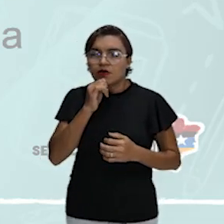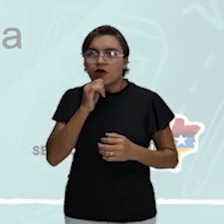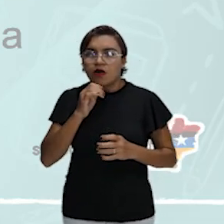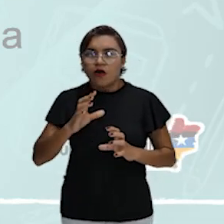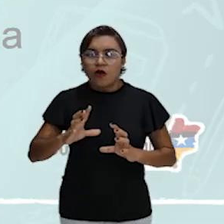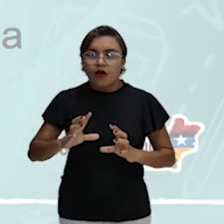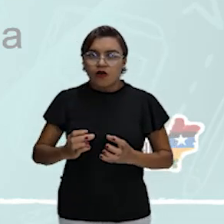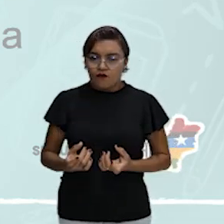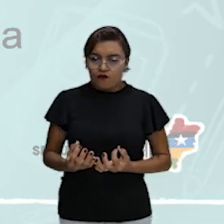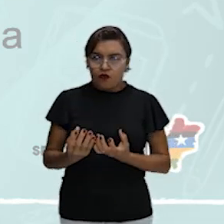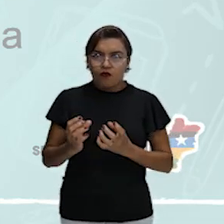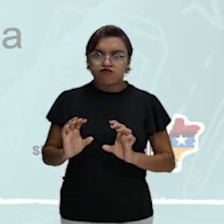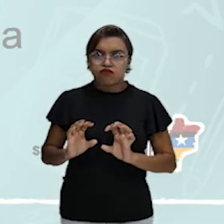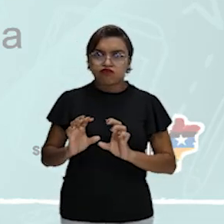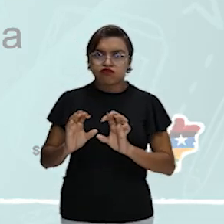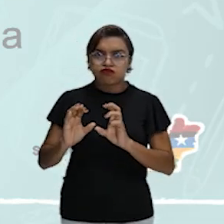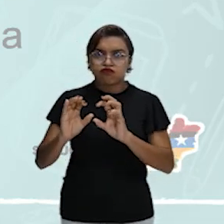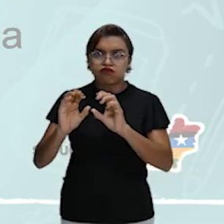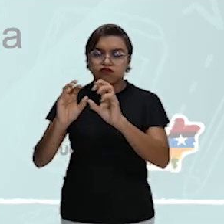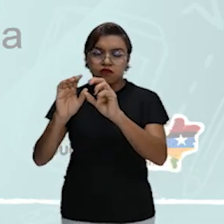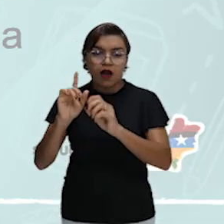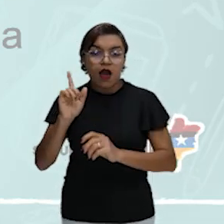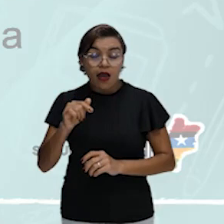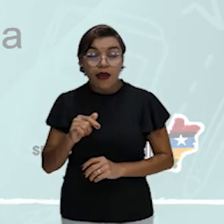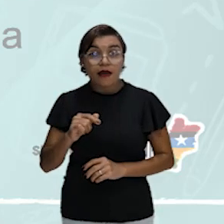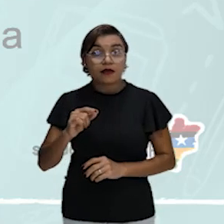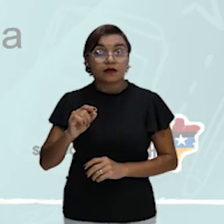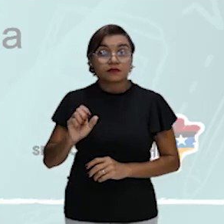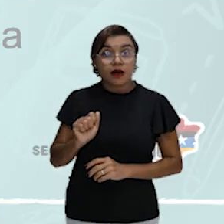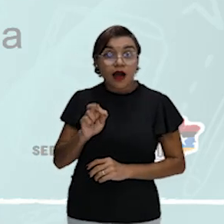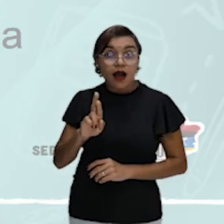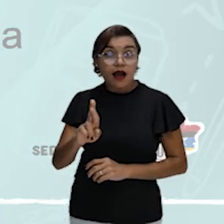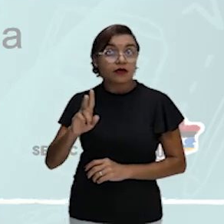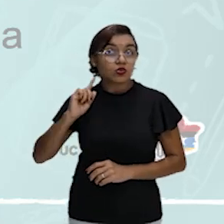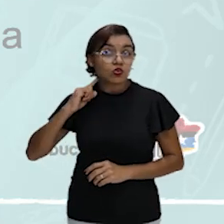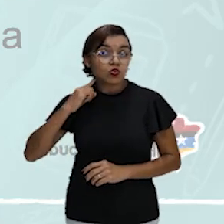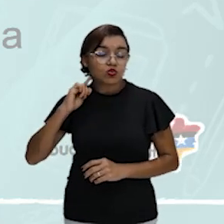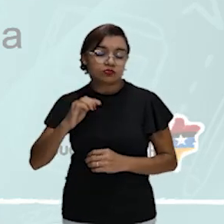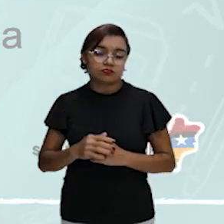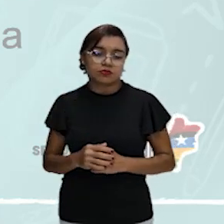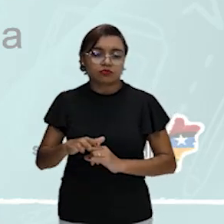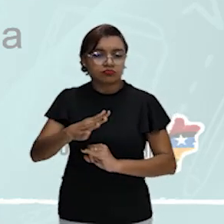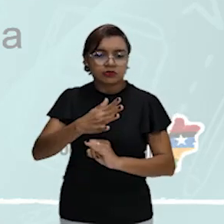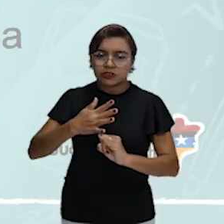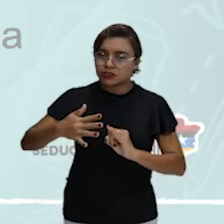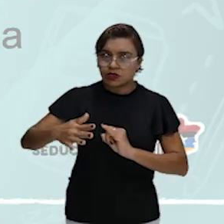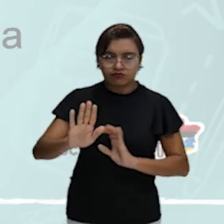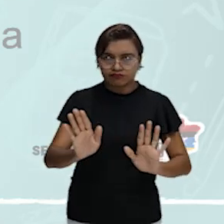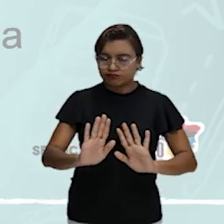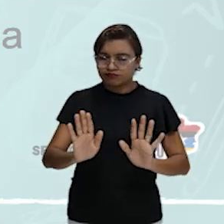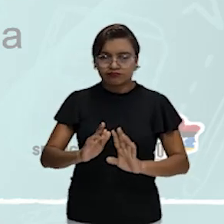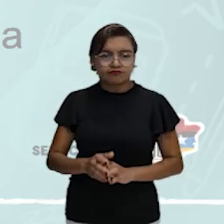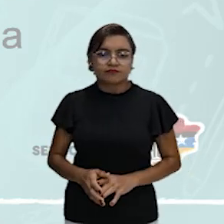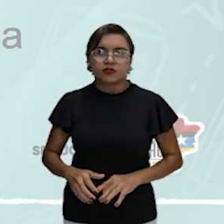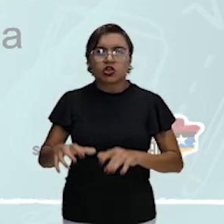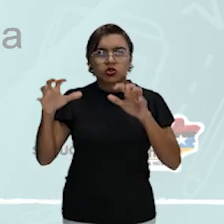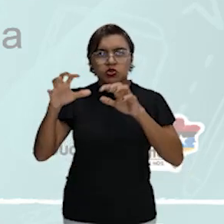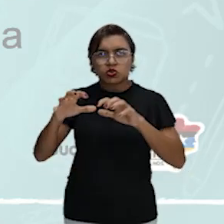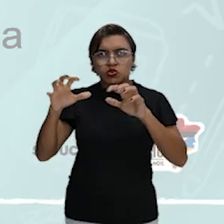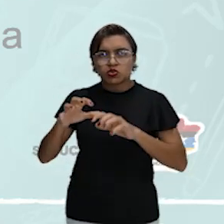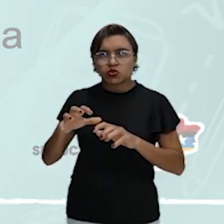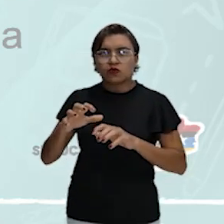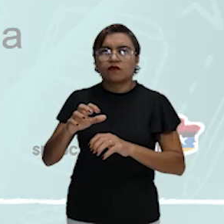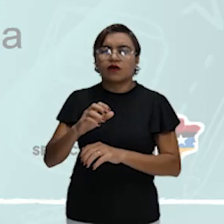nu. E gera problema respiratório. É poluição do ar. Então, ilha de calor não é. Chuva ácida